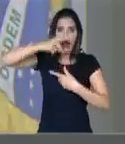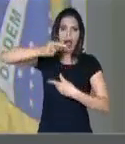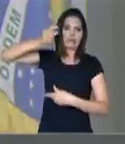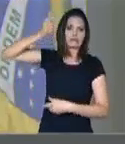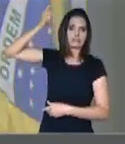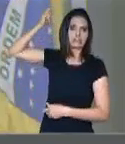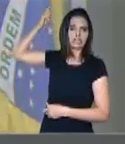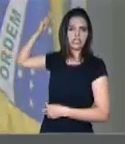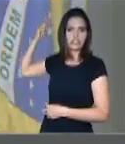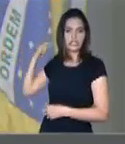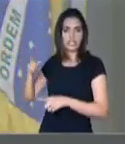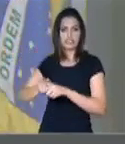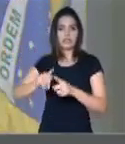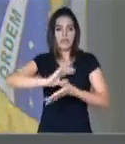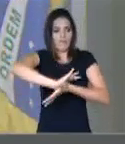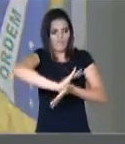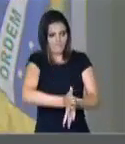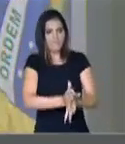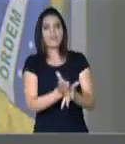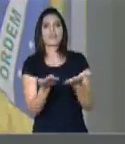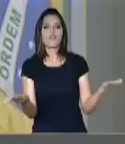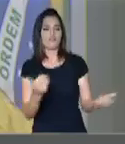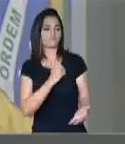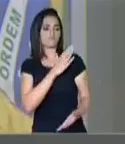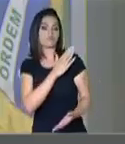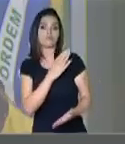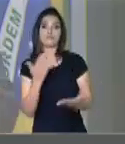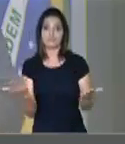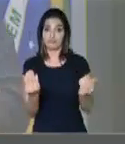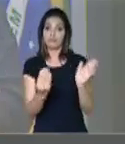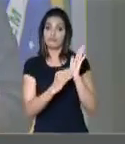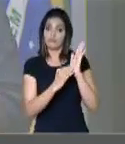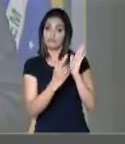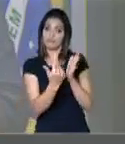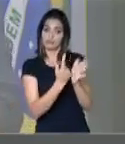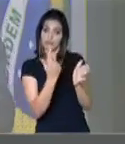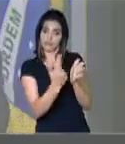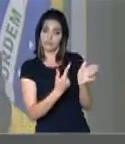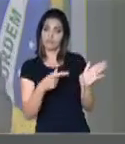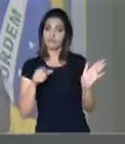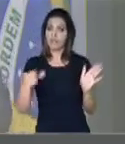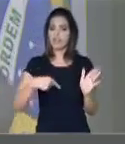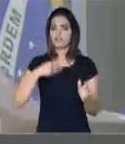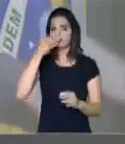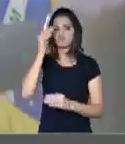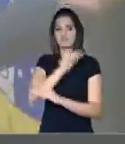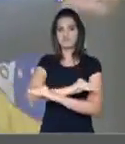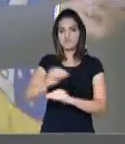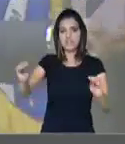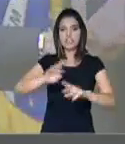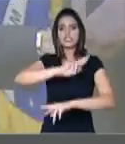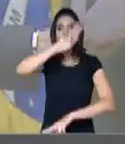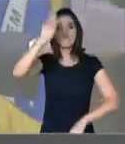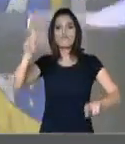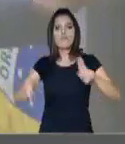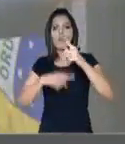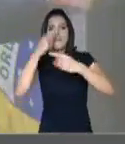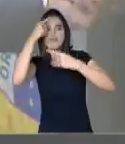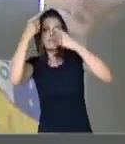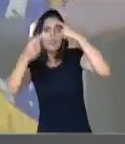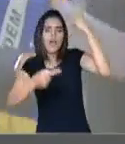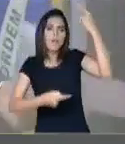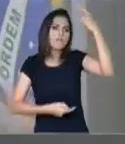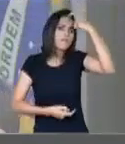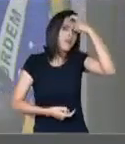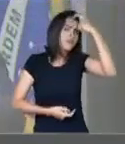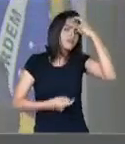preconceituosas, assim de forma insultuosa, ele despreza a diversidade de ideias, e de